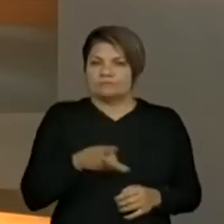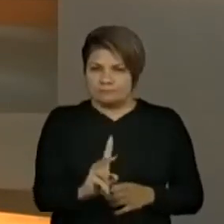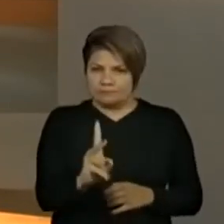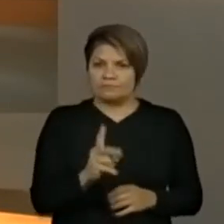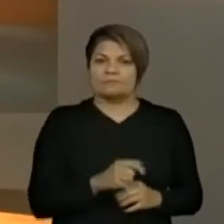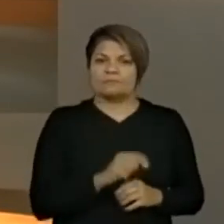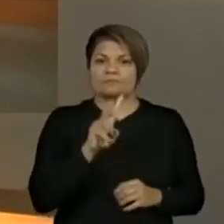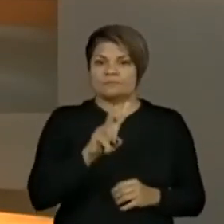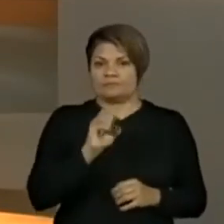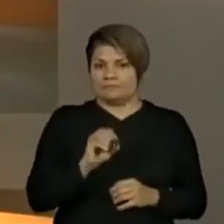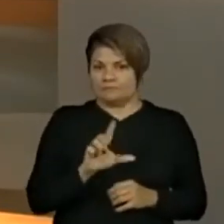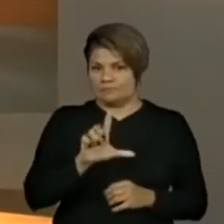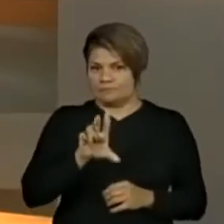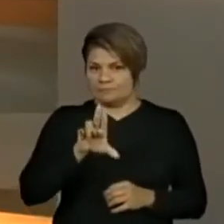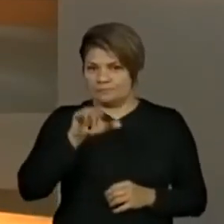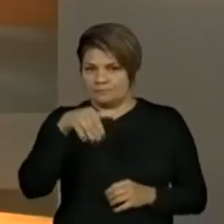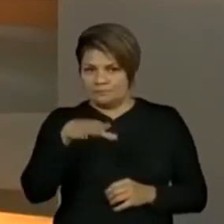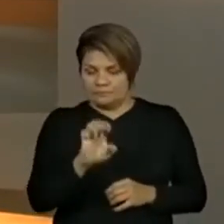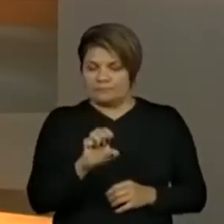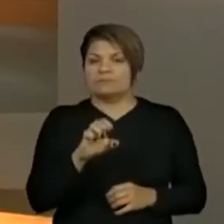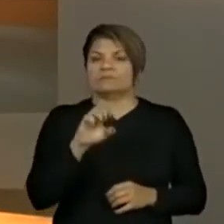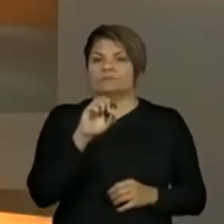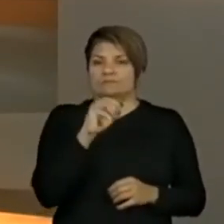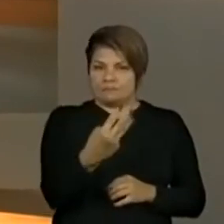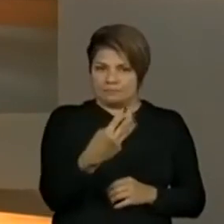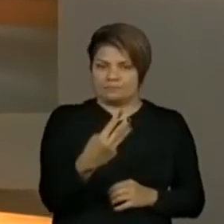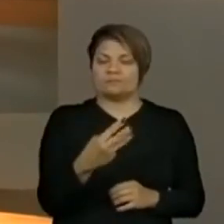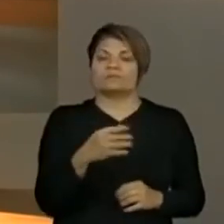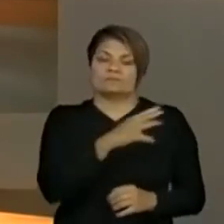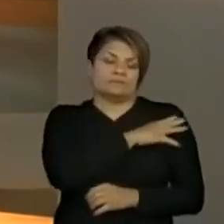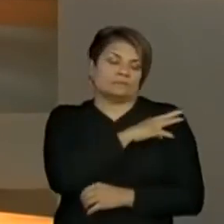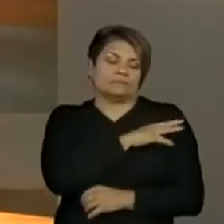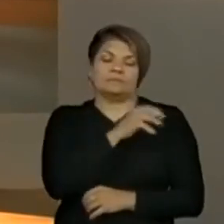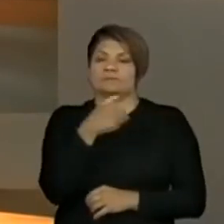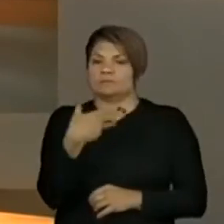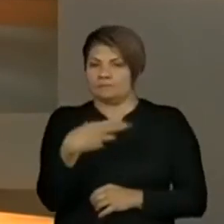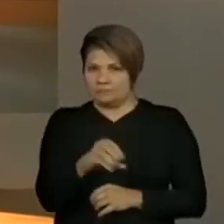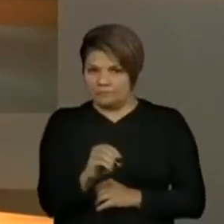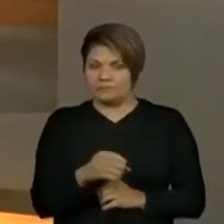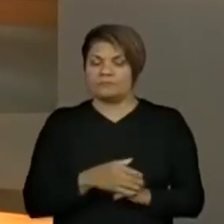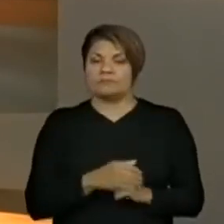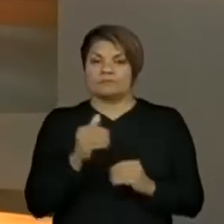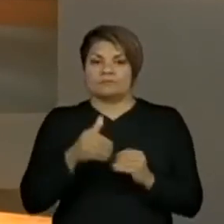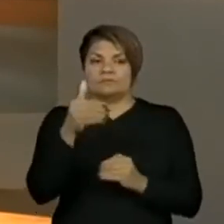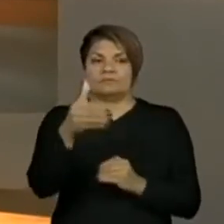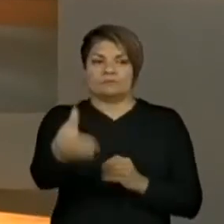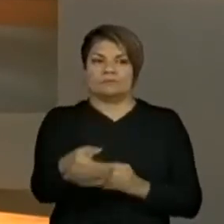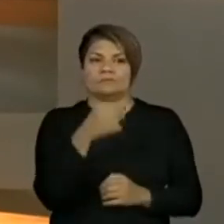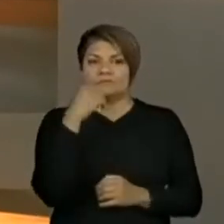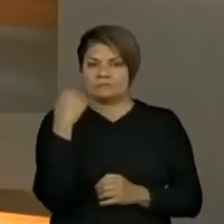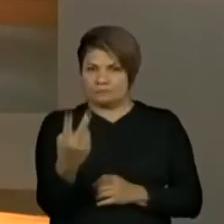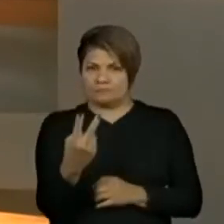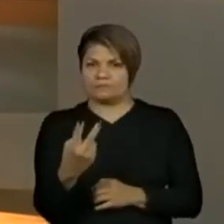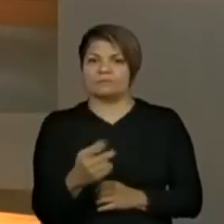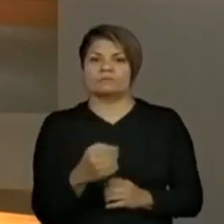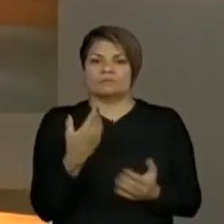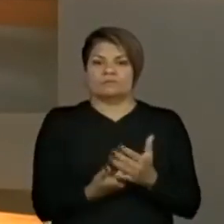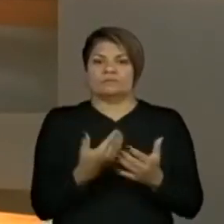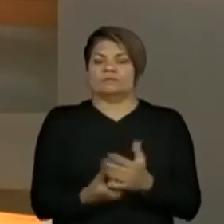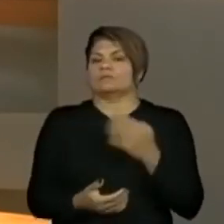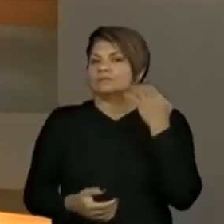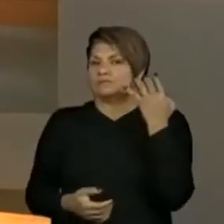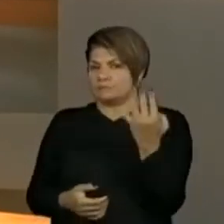3, do quarto ano, sequência 2, aula 4.